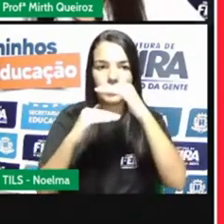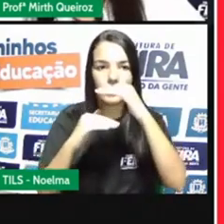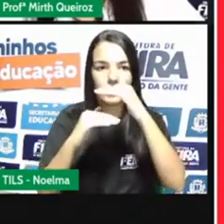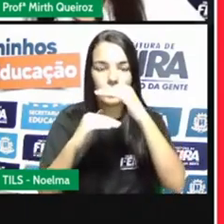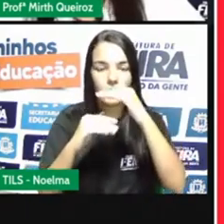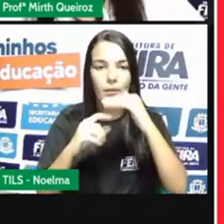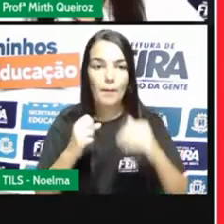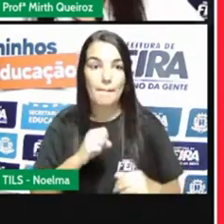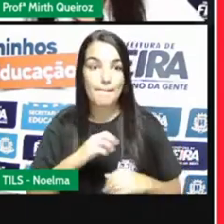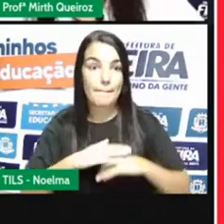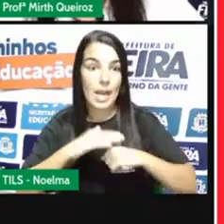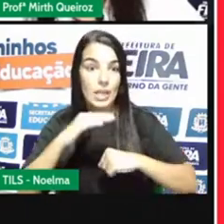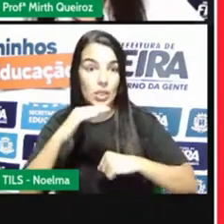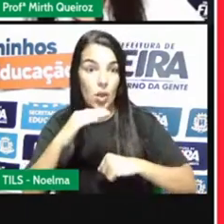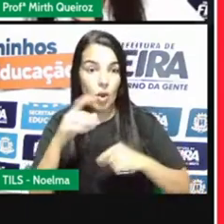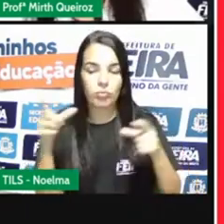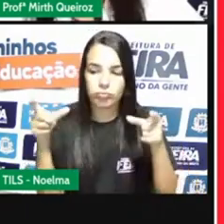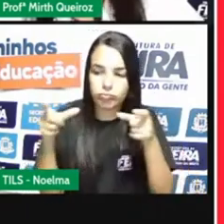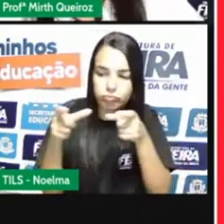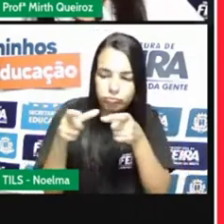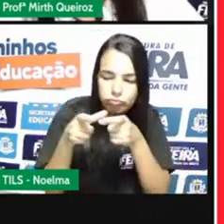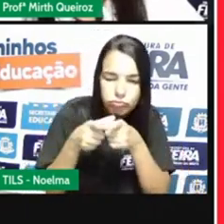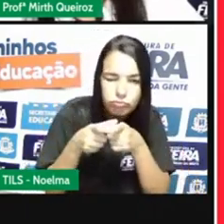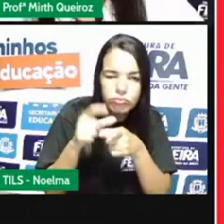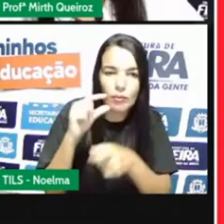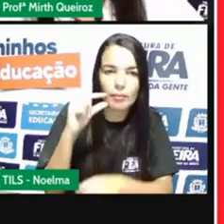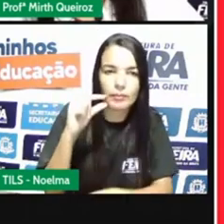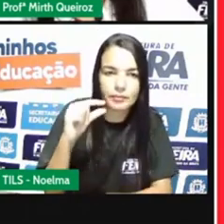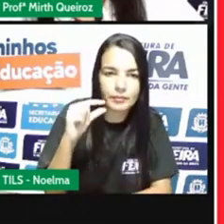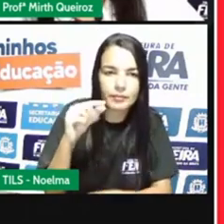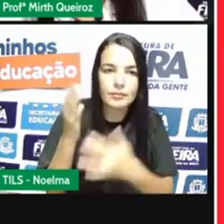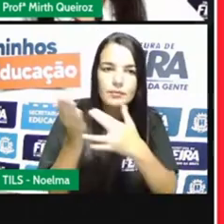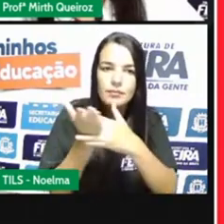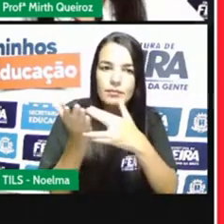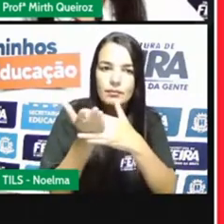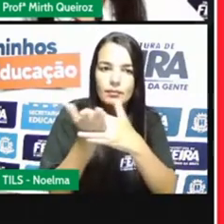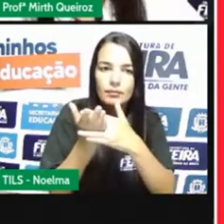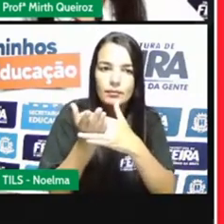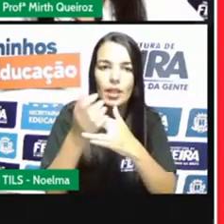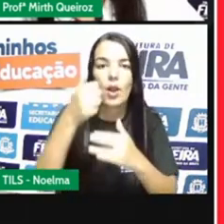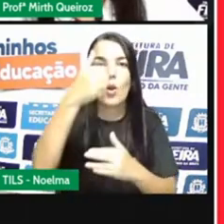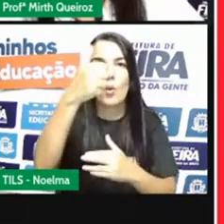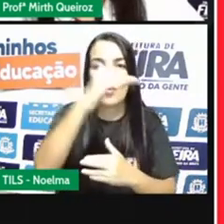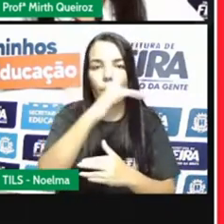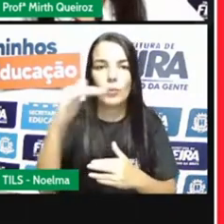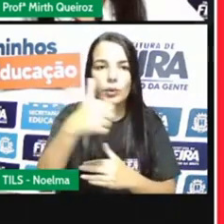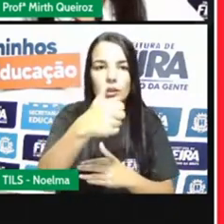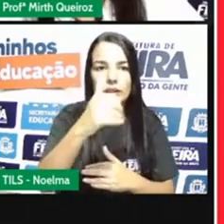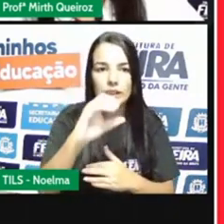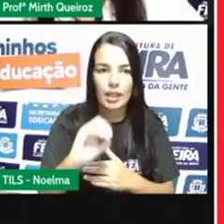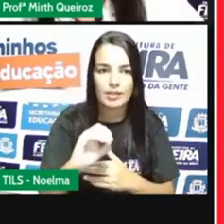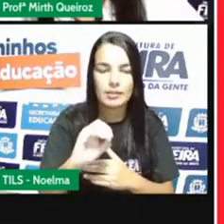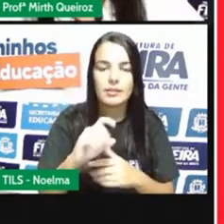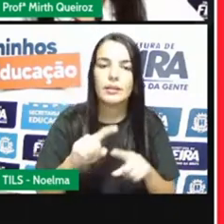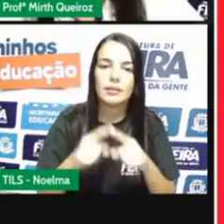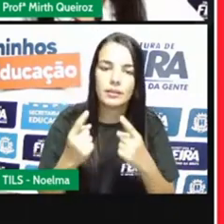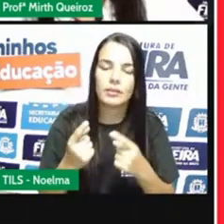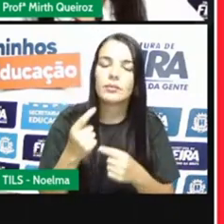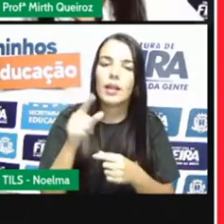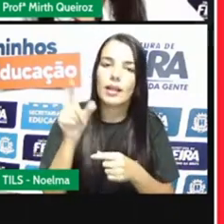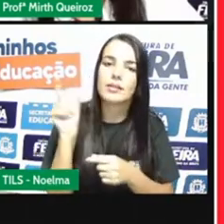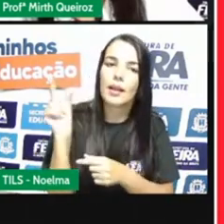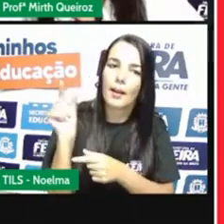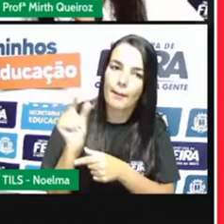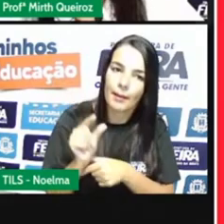fração menor. Quem é a menor fração? É o número um décimo, né? A fração um